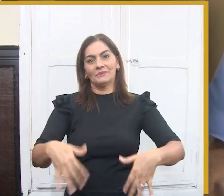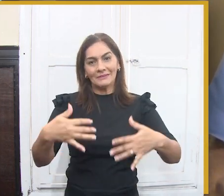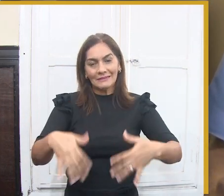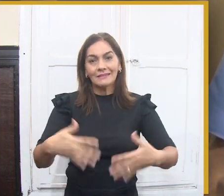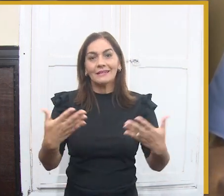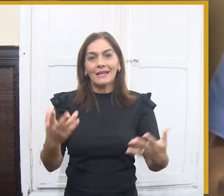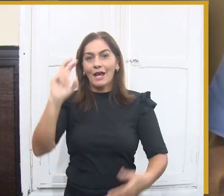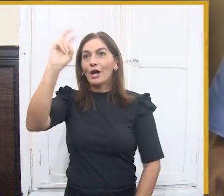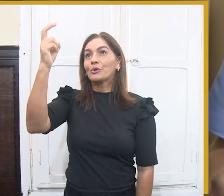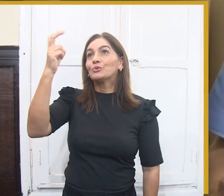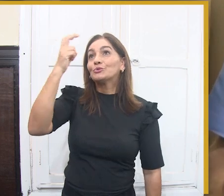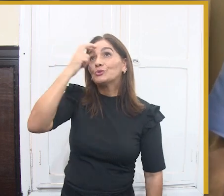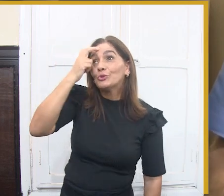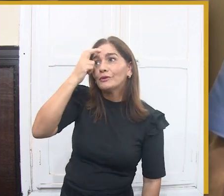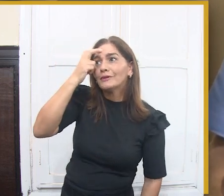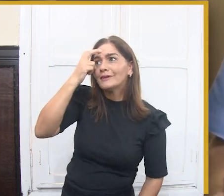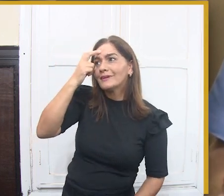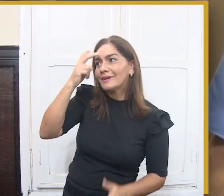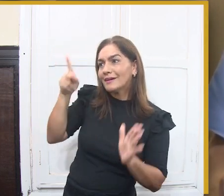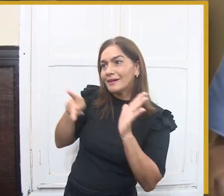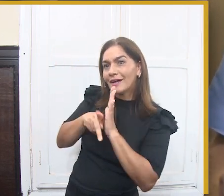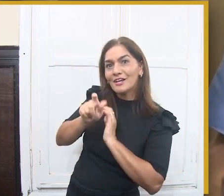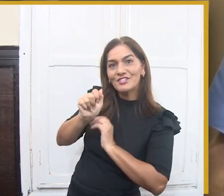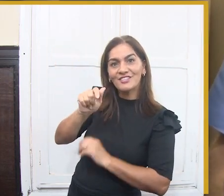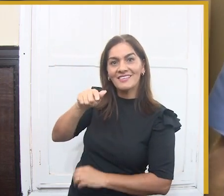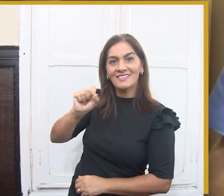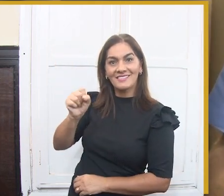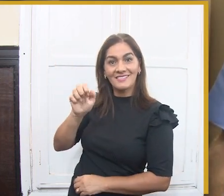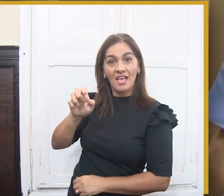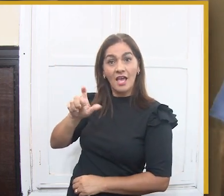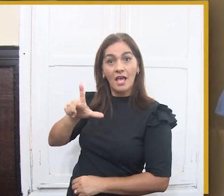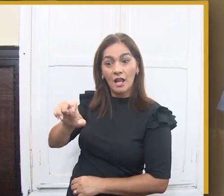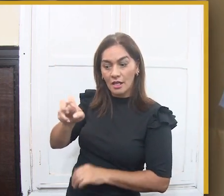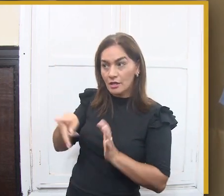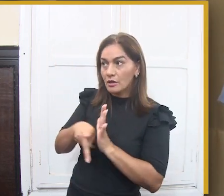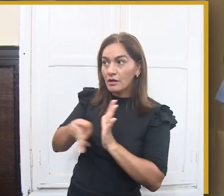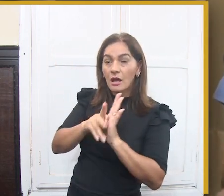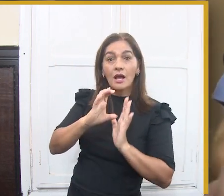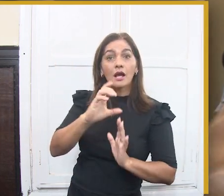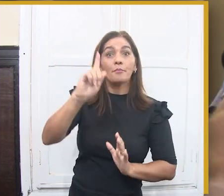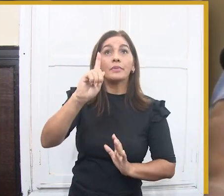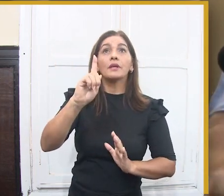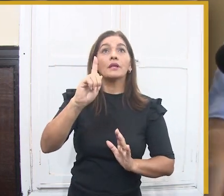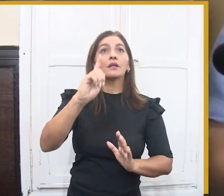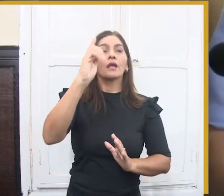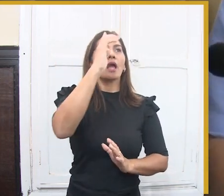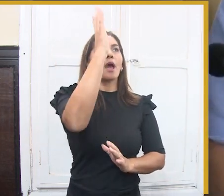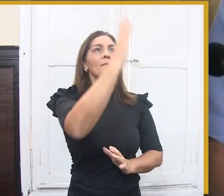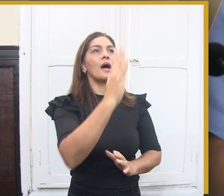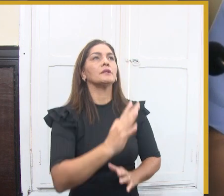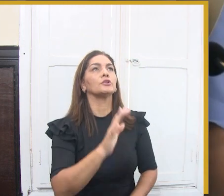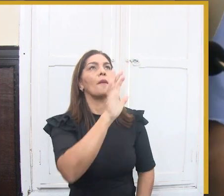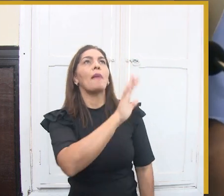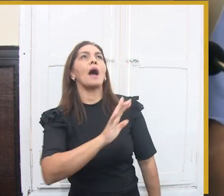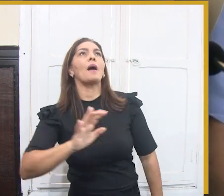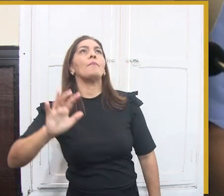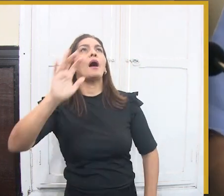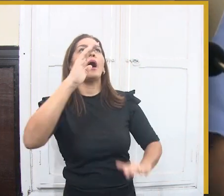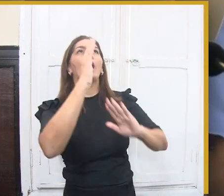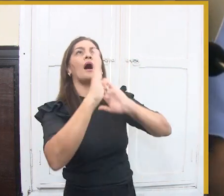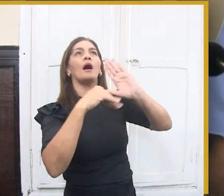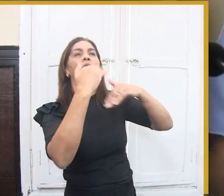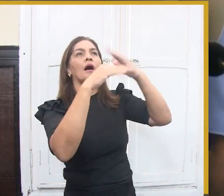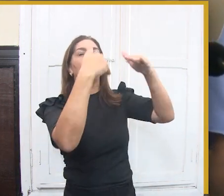geracional, como ele sempre diz, de executar o São João de Campina na sua eleição, que completa 40